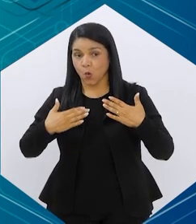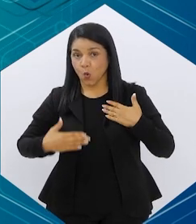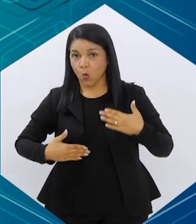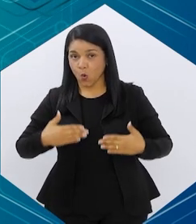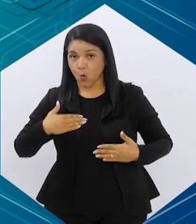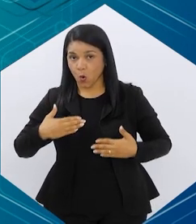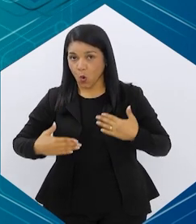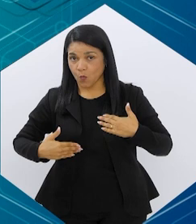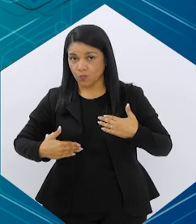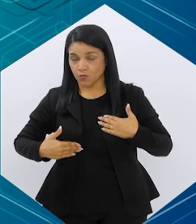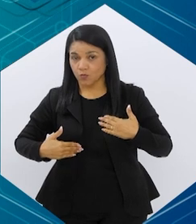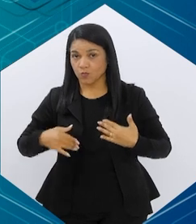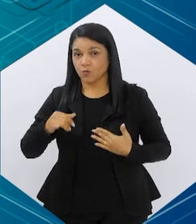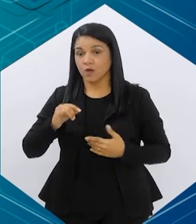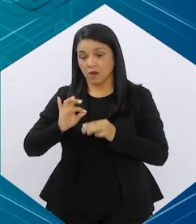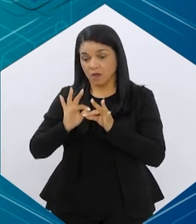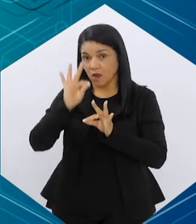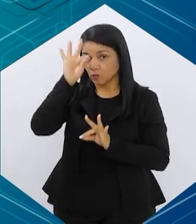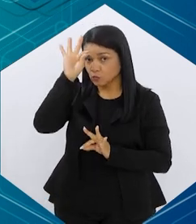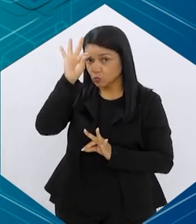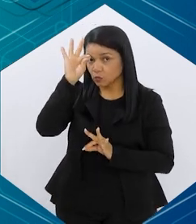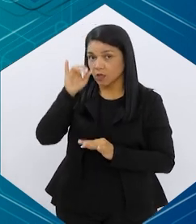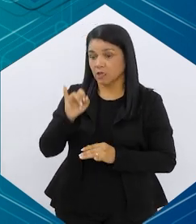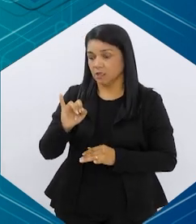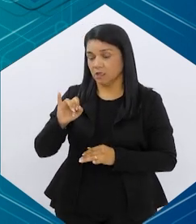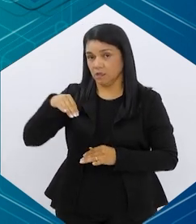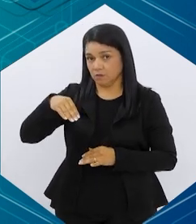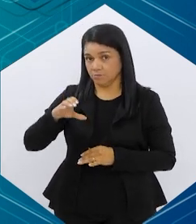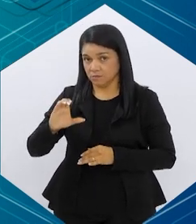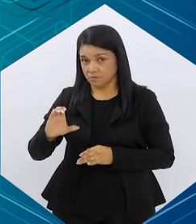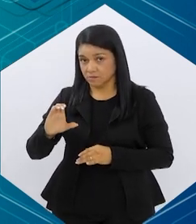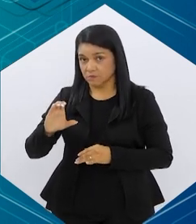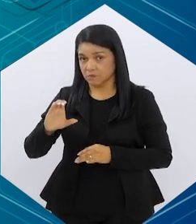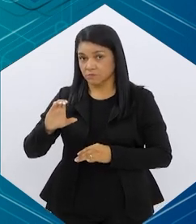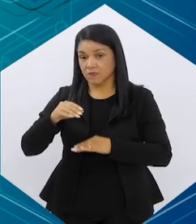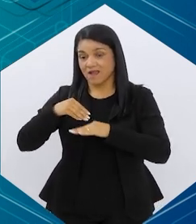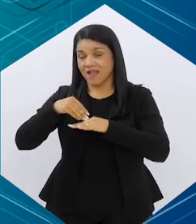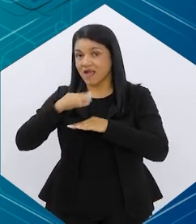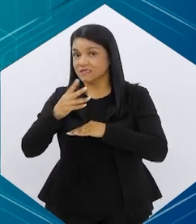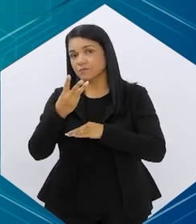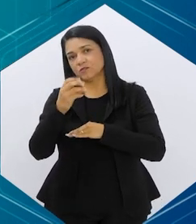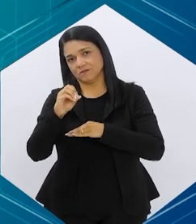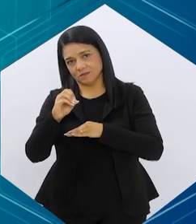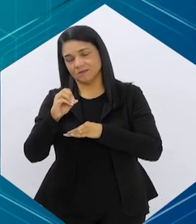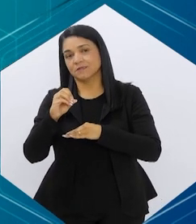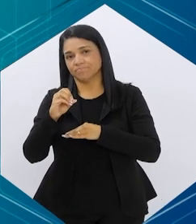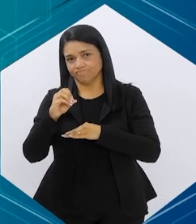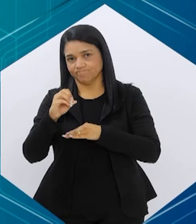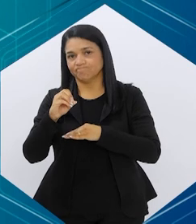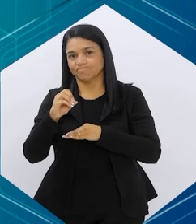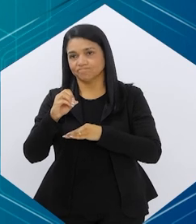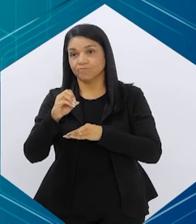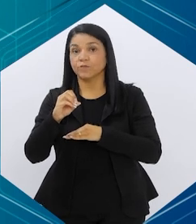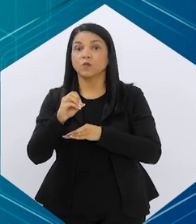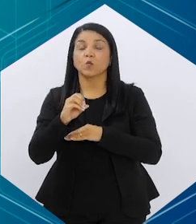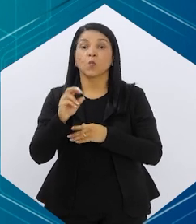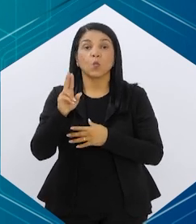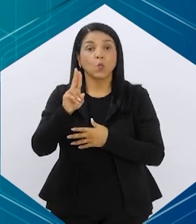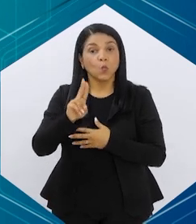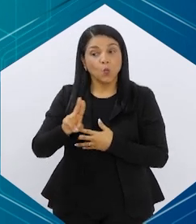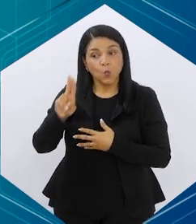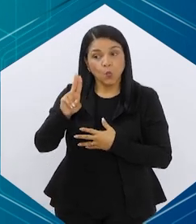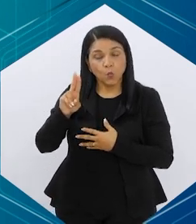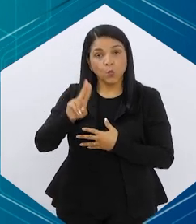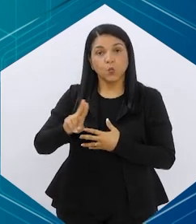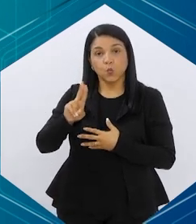corpo, peso corporal e altura esteja acima de 30, né. Então, a questão é que o